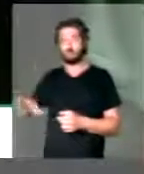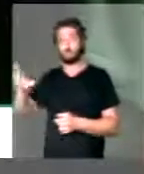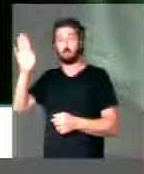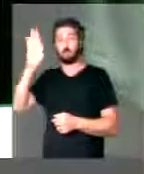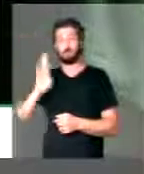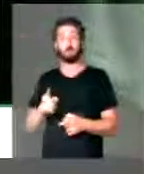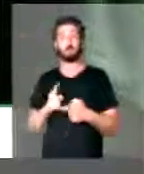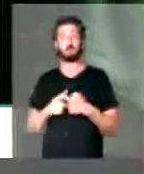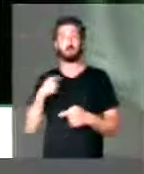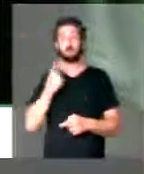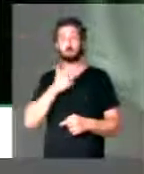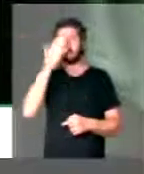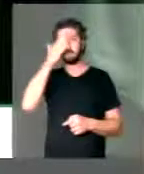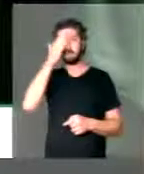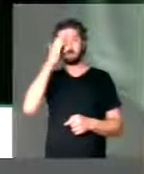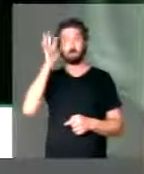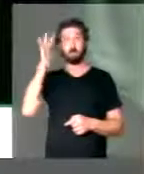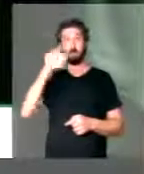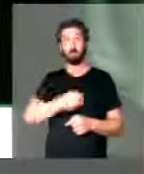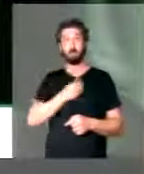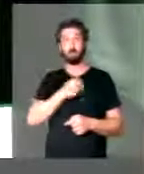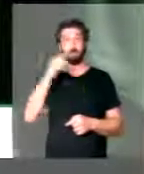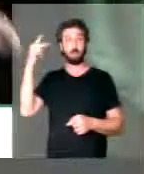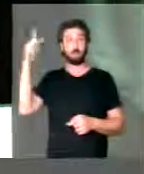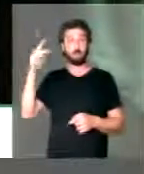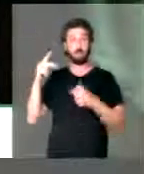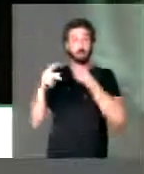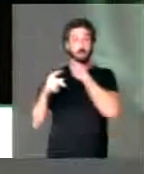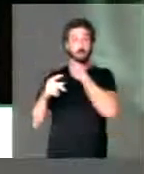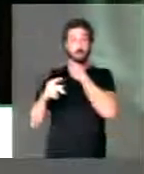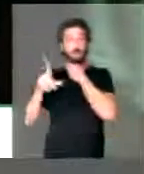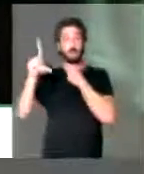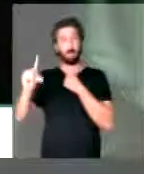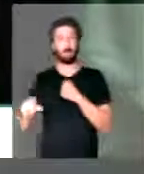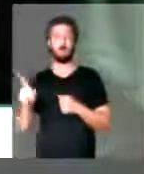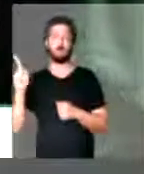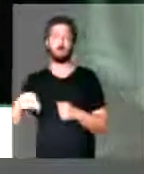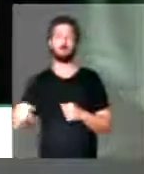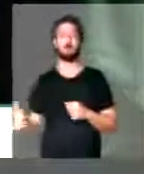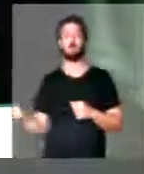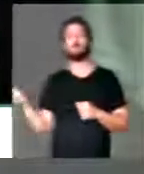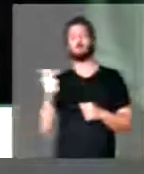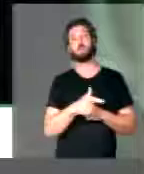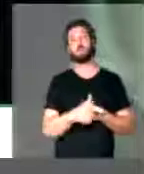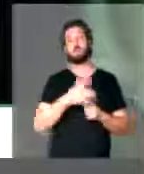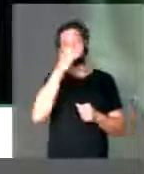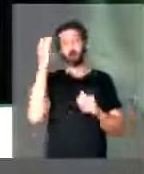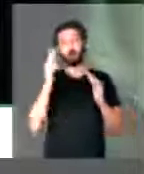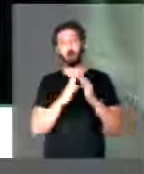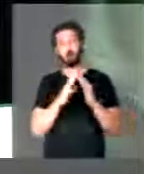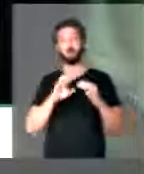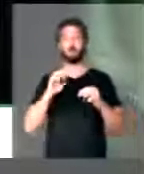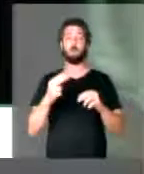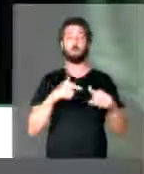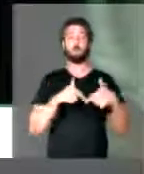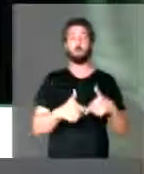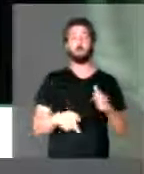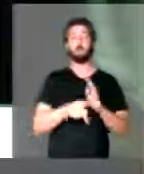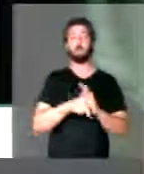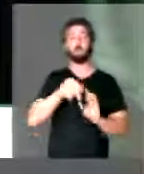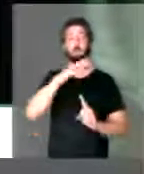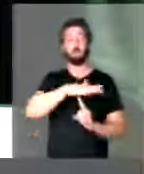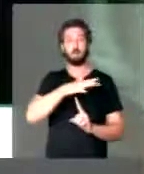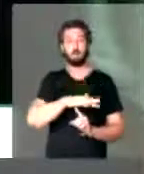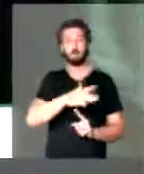país, que a gente sabe que a expectativa de vida deles é bem menor do que um morador e um trabalhador do